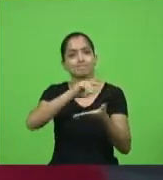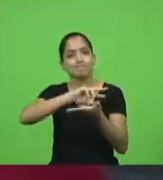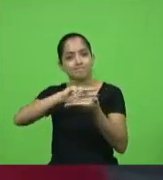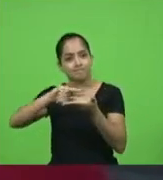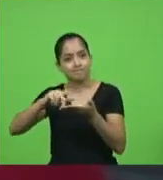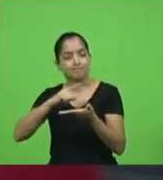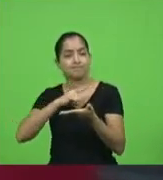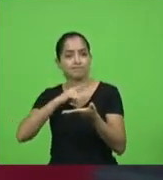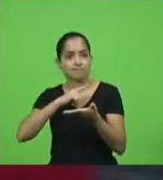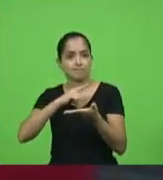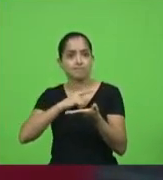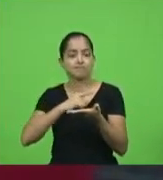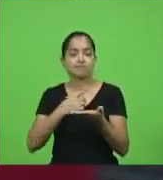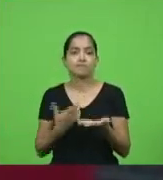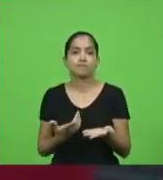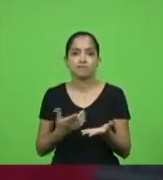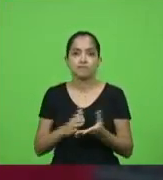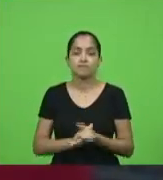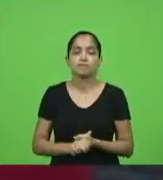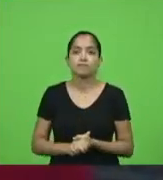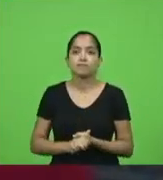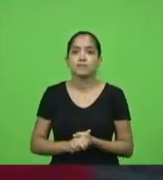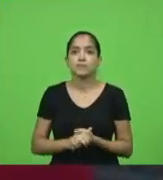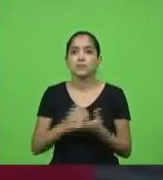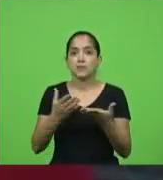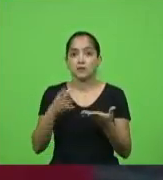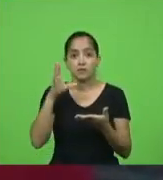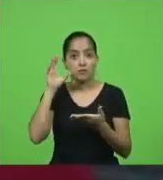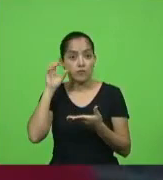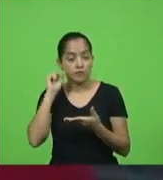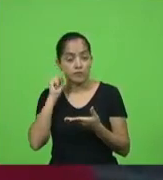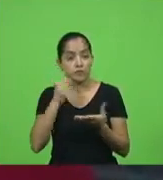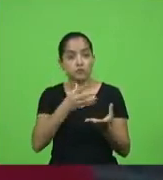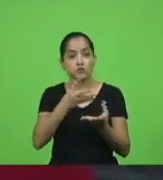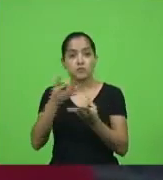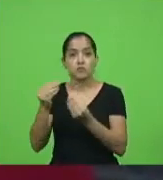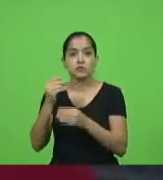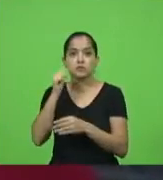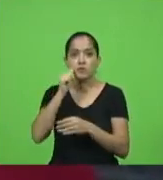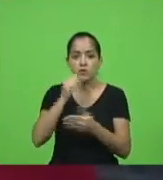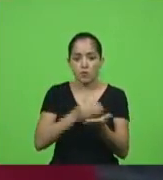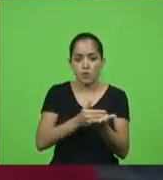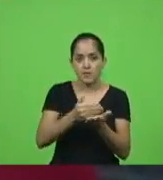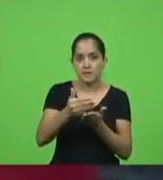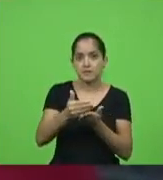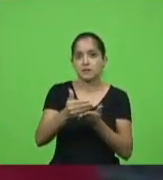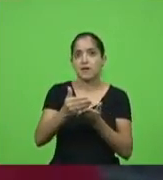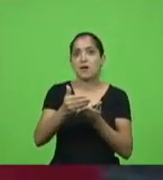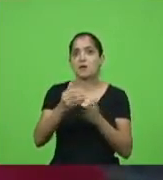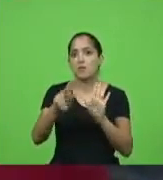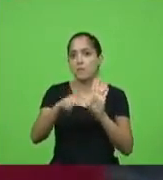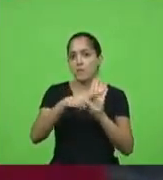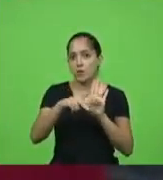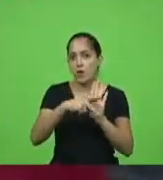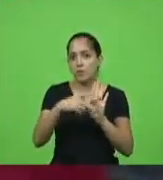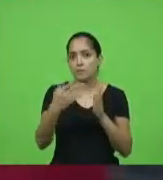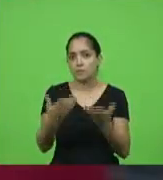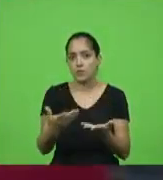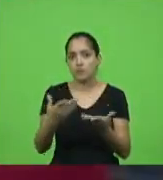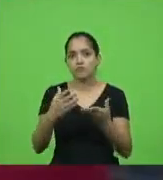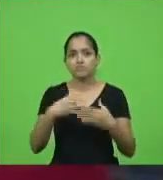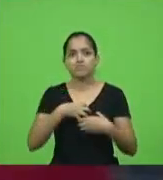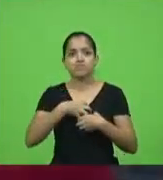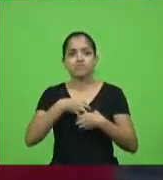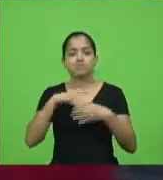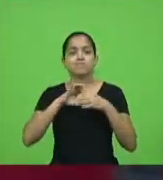existem razões diferentes tenho ouvido de muitas mulheres que começaram um negócio próprio tem um sentido de liberdade